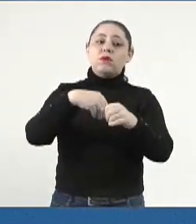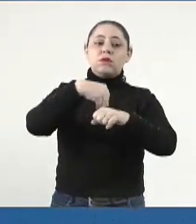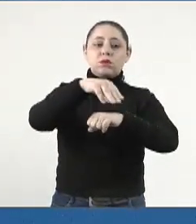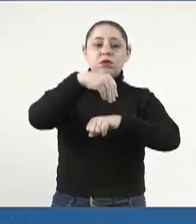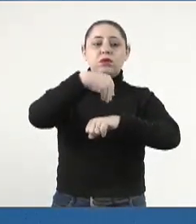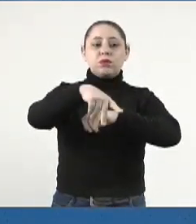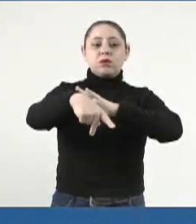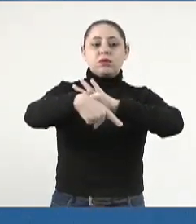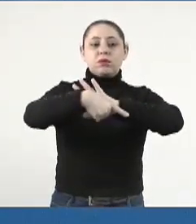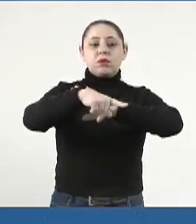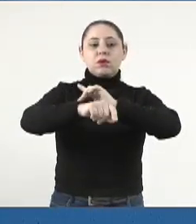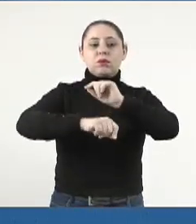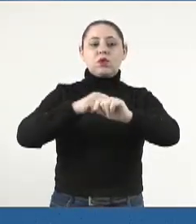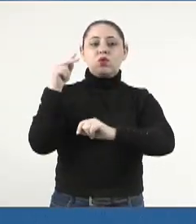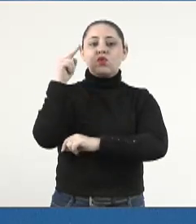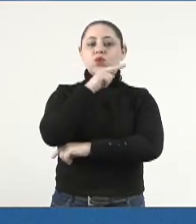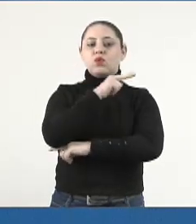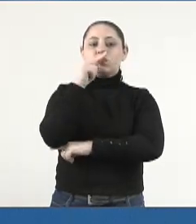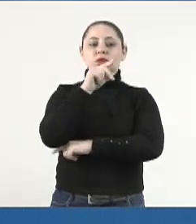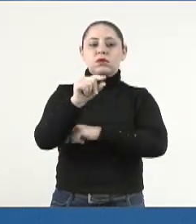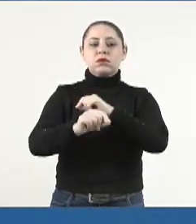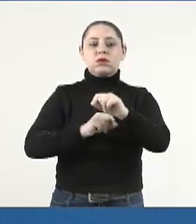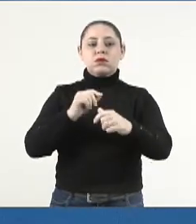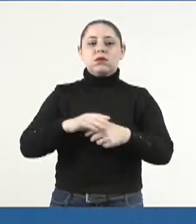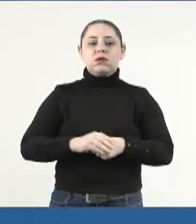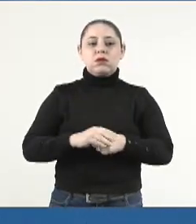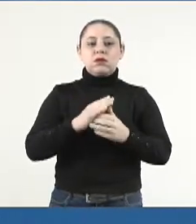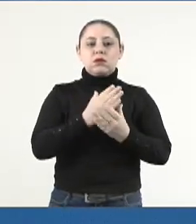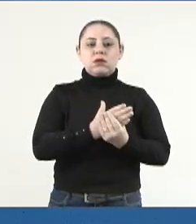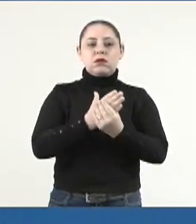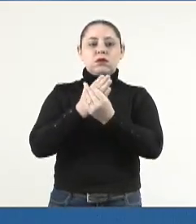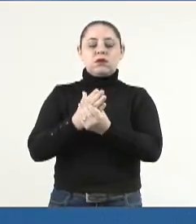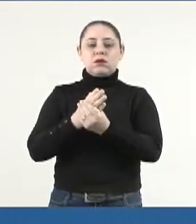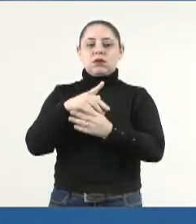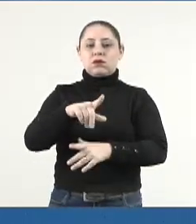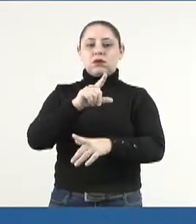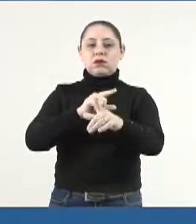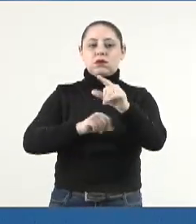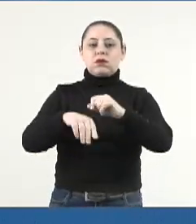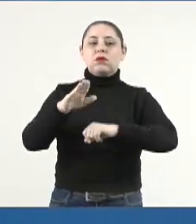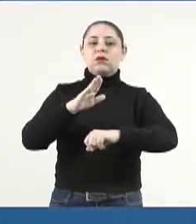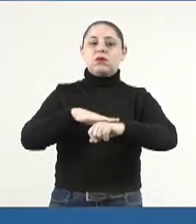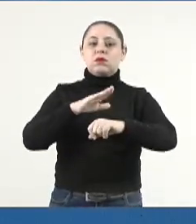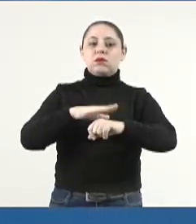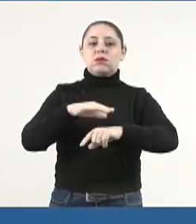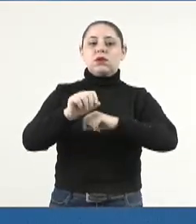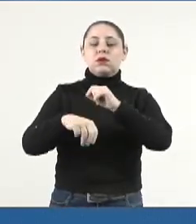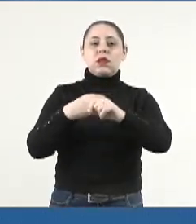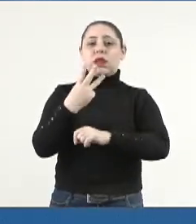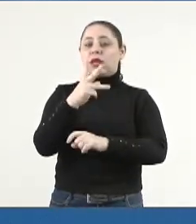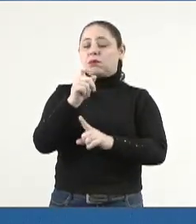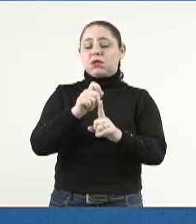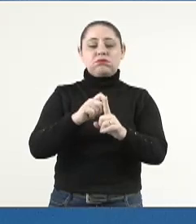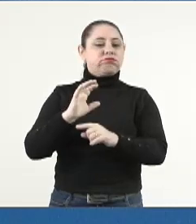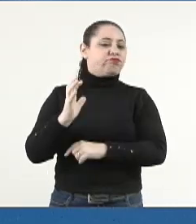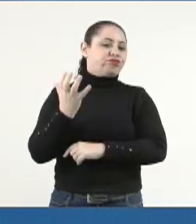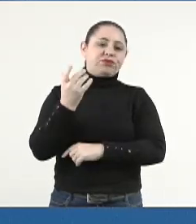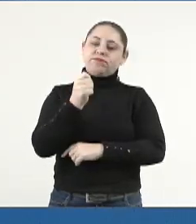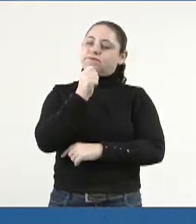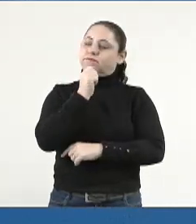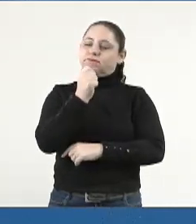de forma urgente o processo seletivo. Isso já faz mais de três meses e até agora não aconteceu.